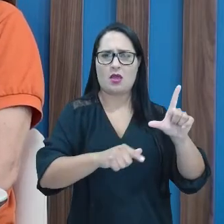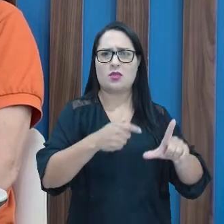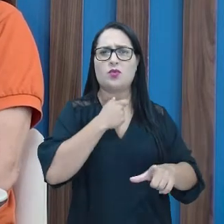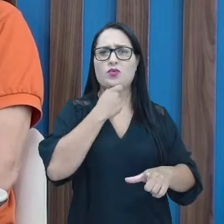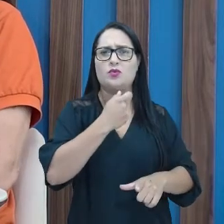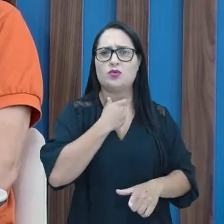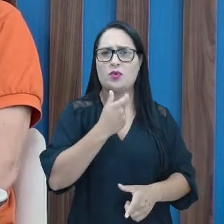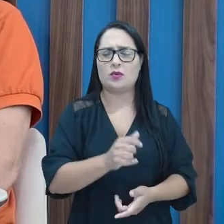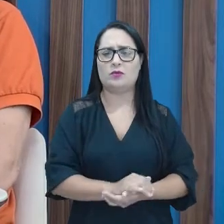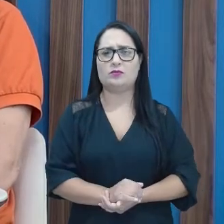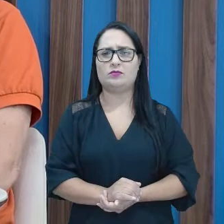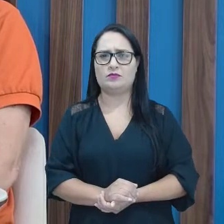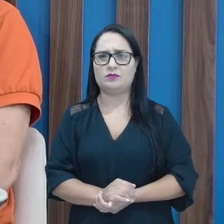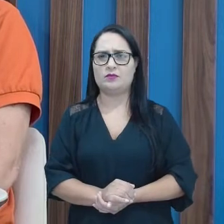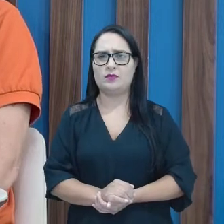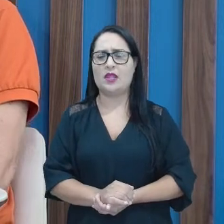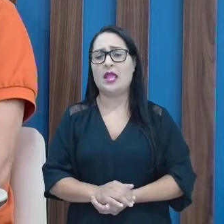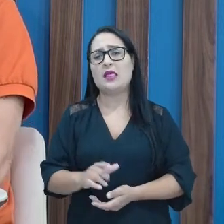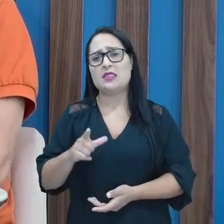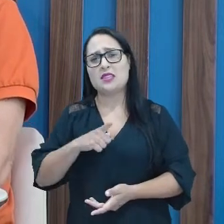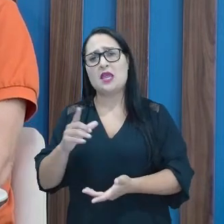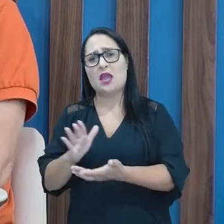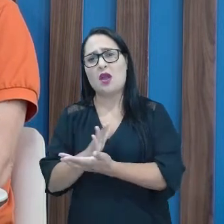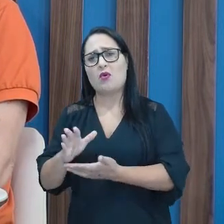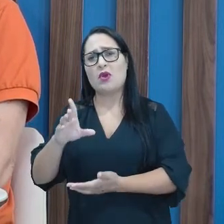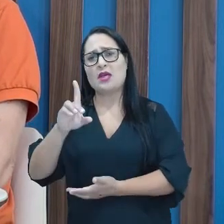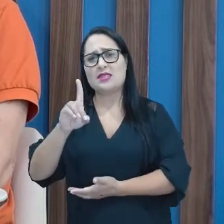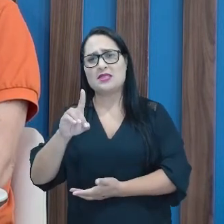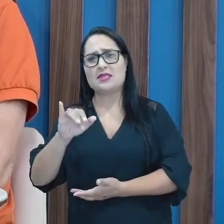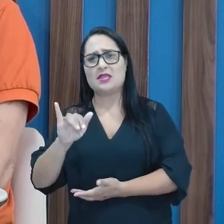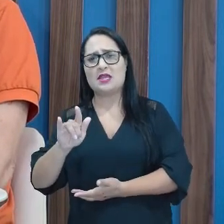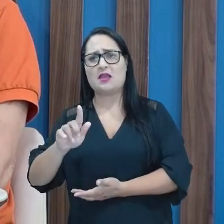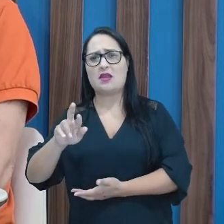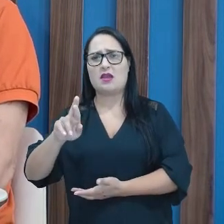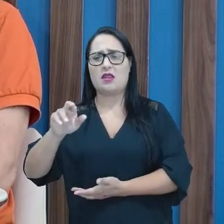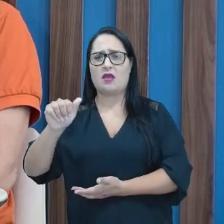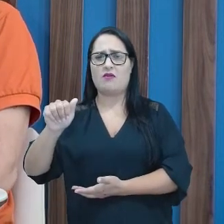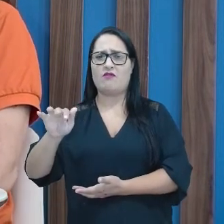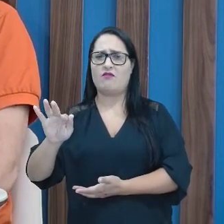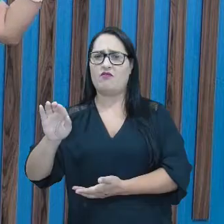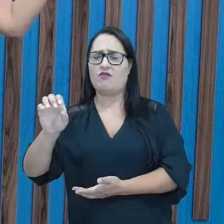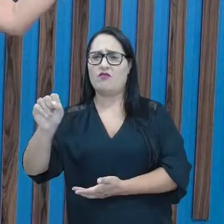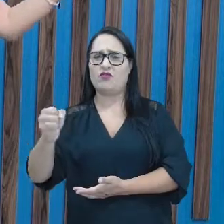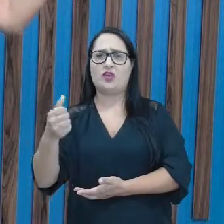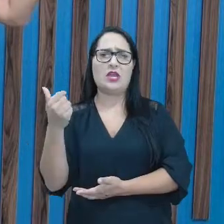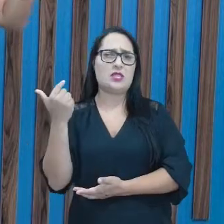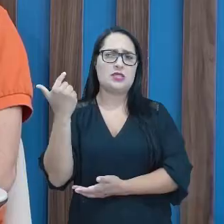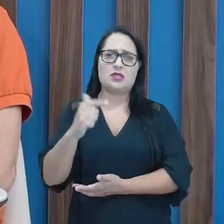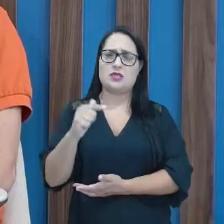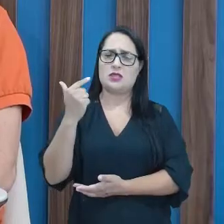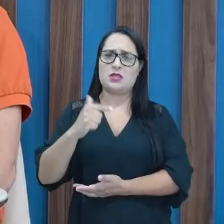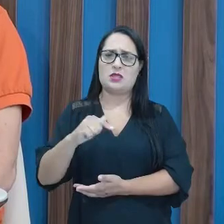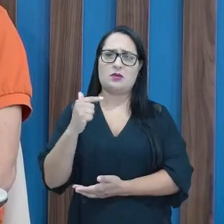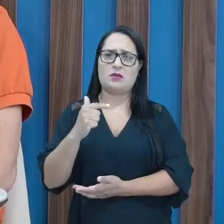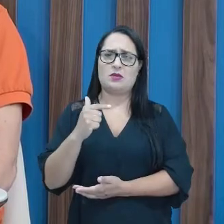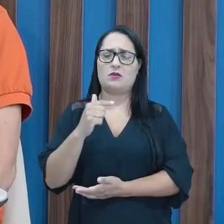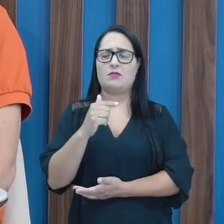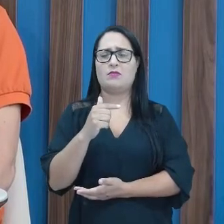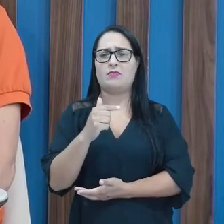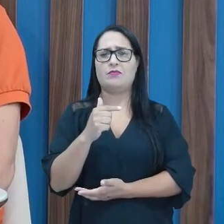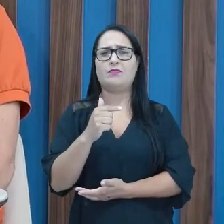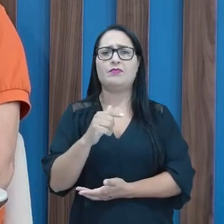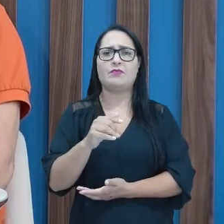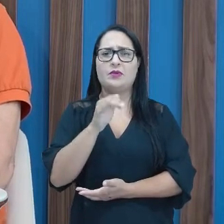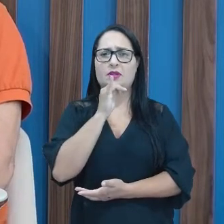por consoantes, né? Isso. Tem dígrafo que não tem consoante. Q, G, U. É, que tem a consoante e tem a vogal. É.